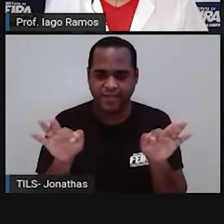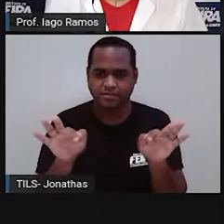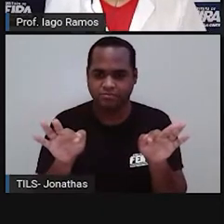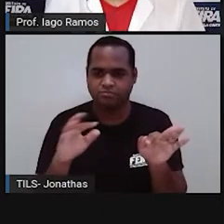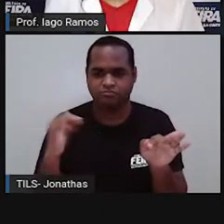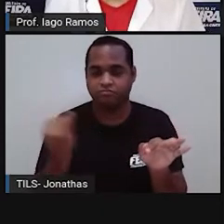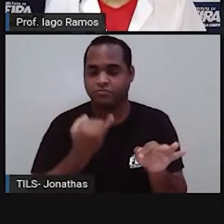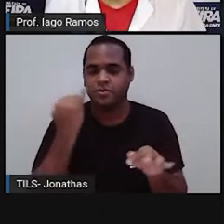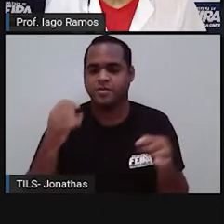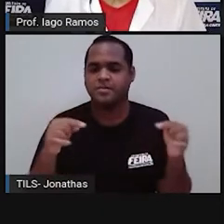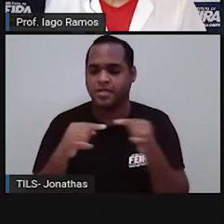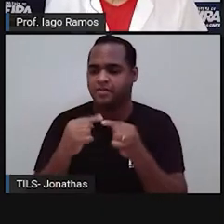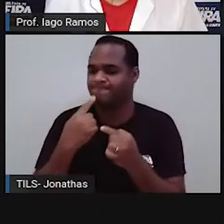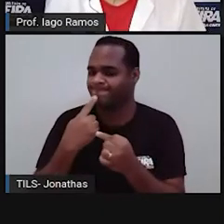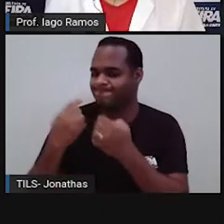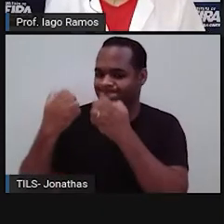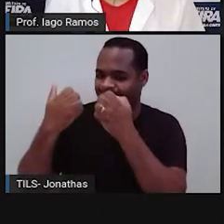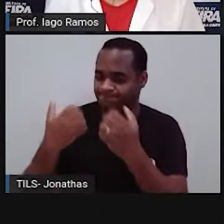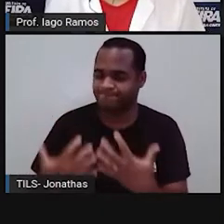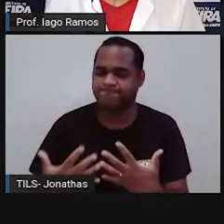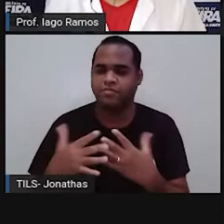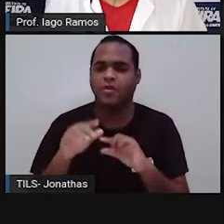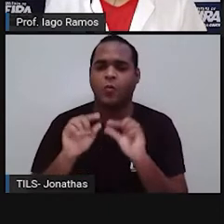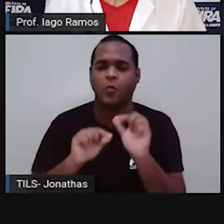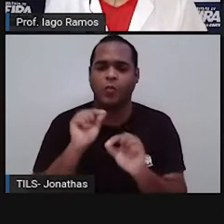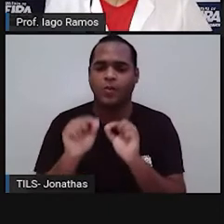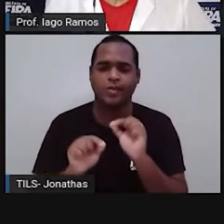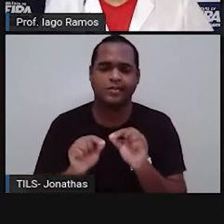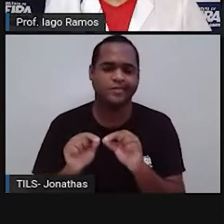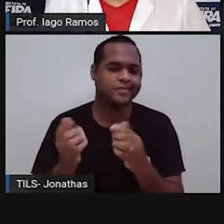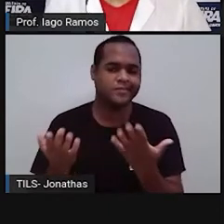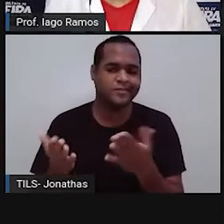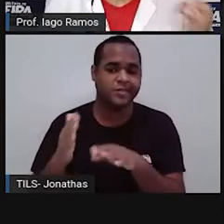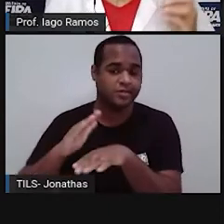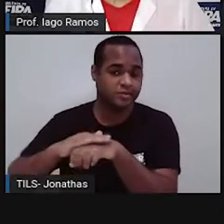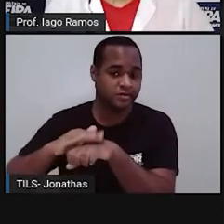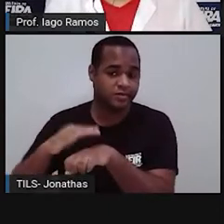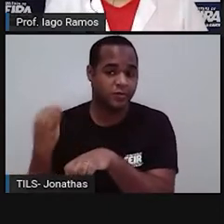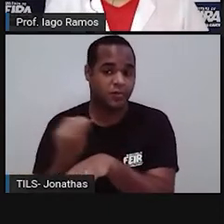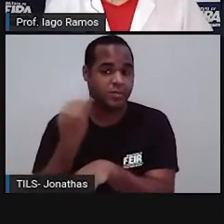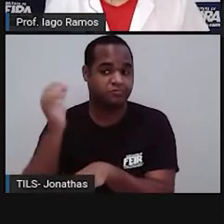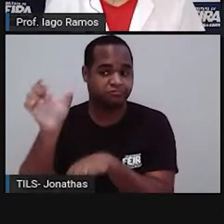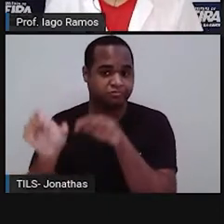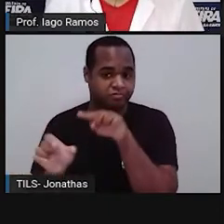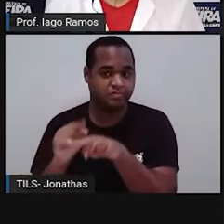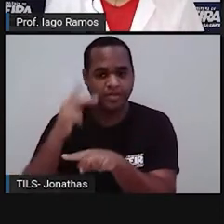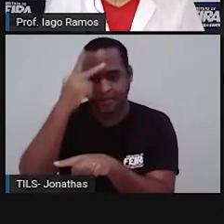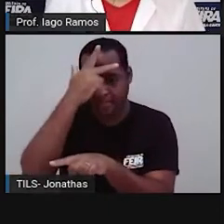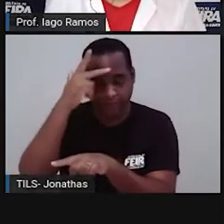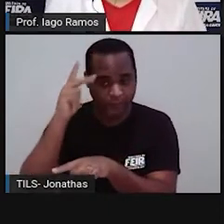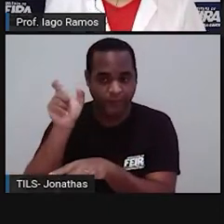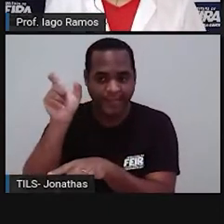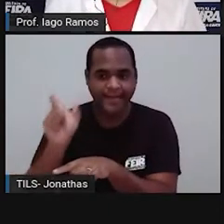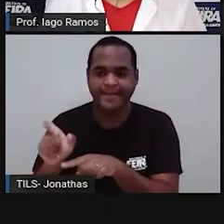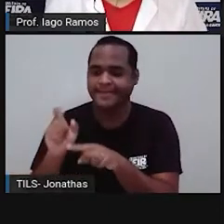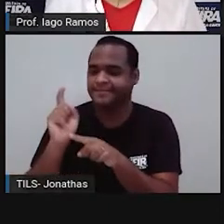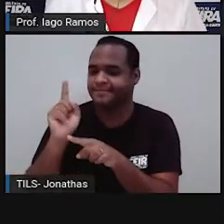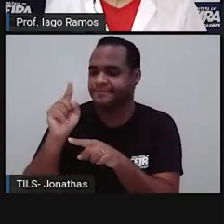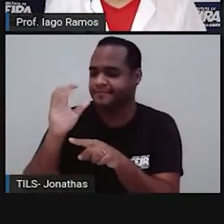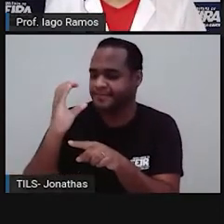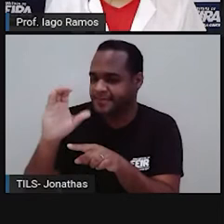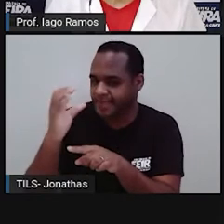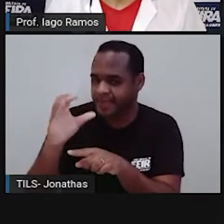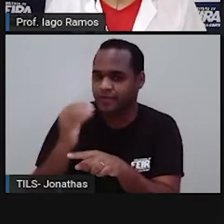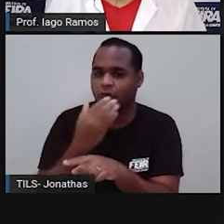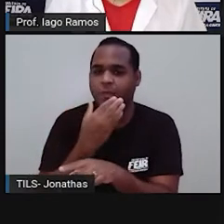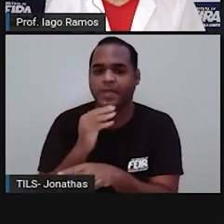É uma citação de um importante personagem, né? do mundo científico, chamado